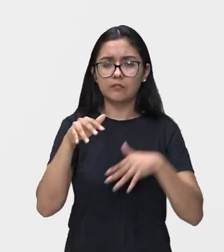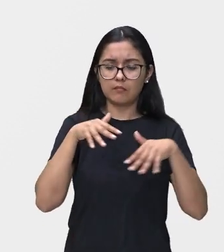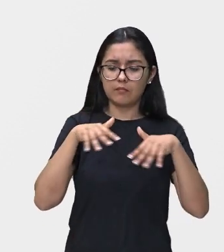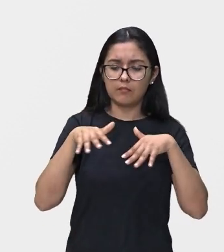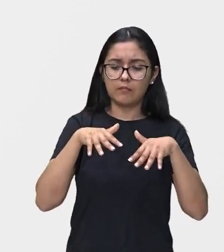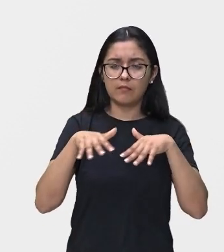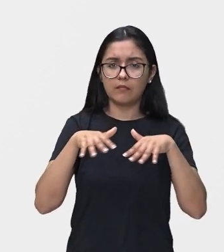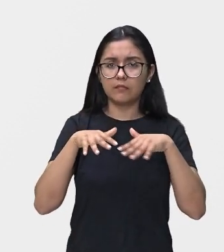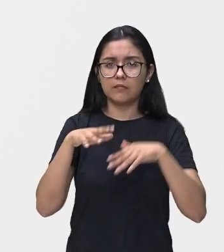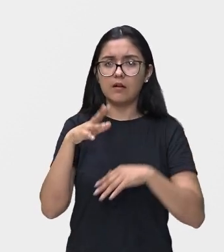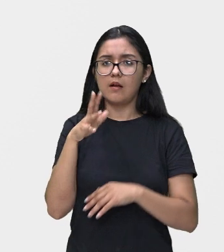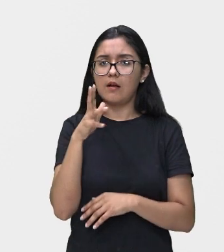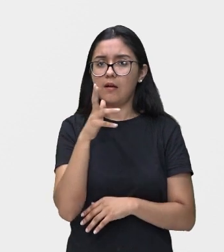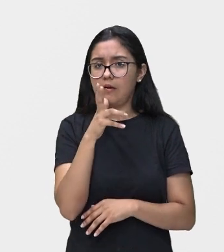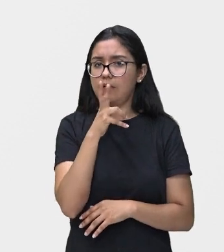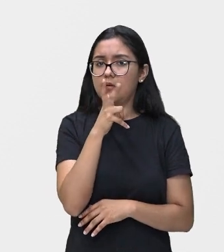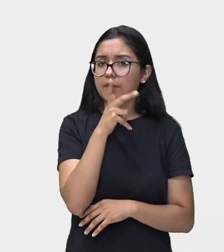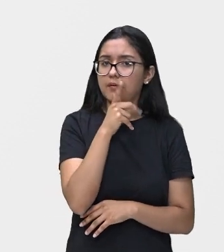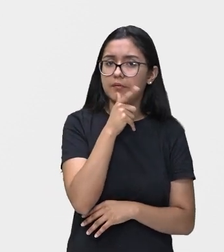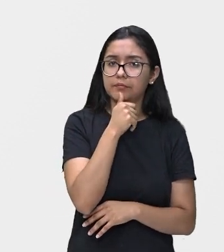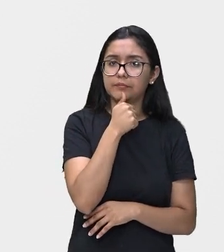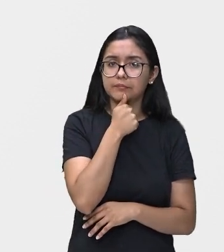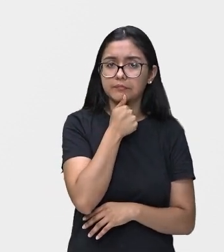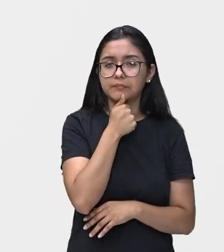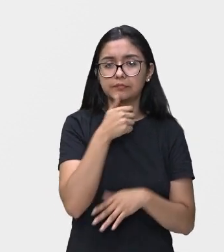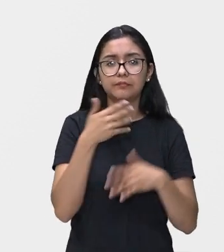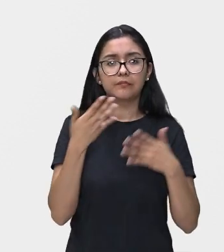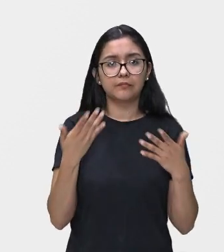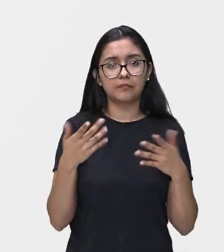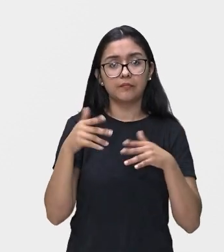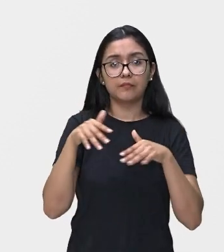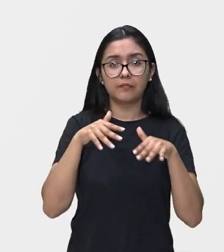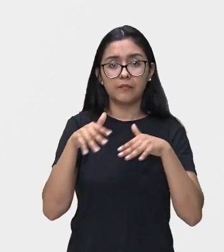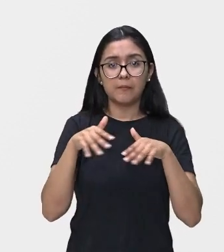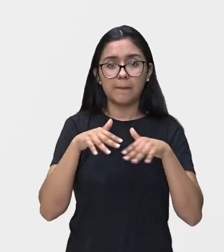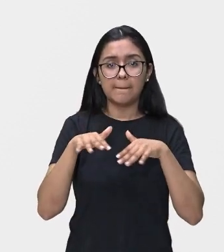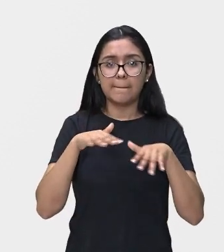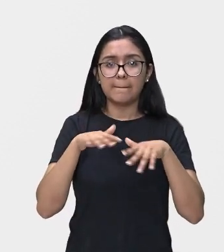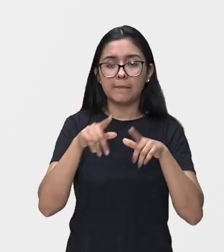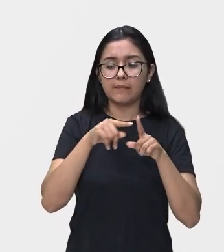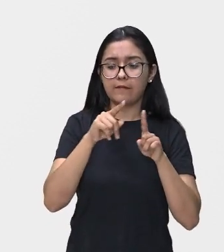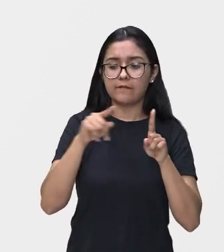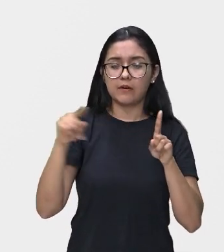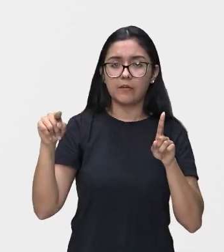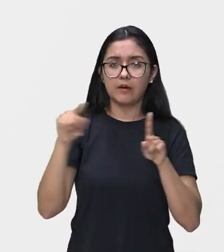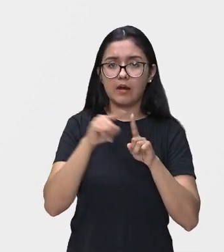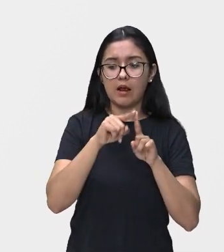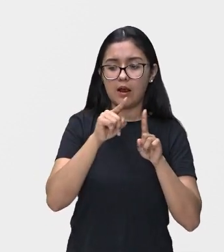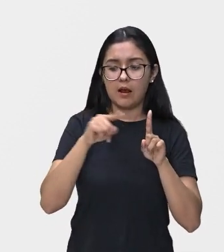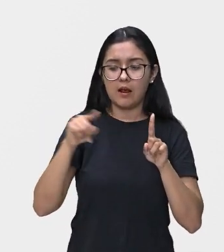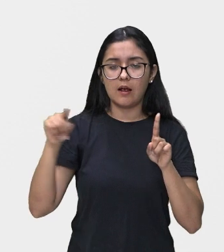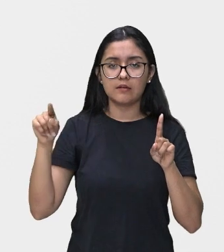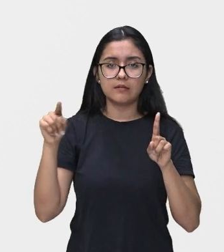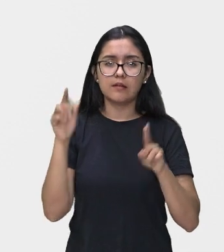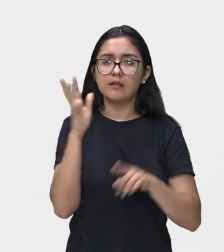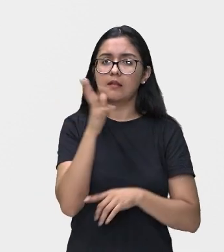lentas. Então, os sons graves, ele tem uma frequência bem lenta. Que corresponde a um som baixo.